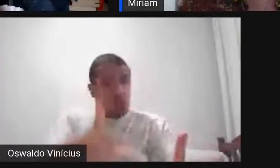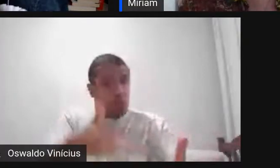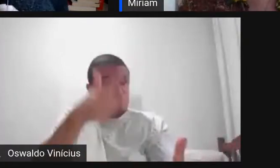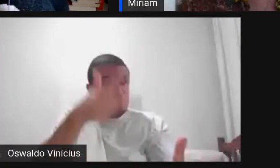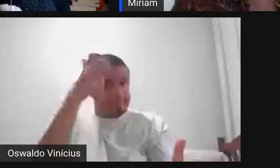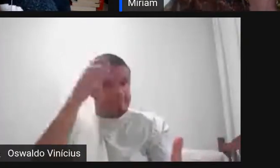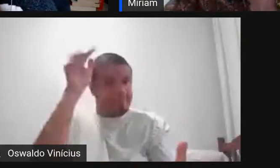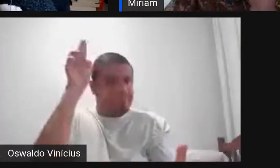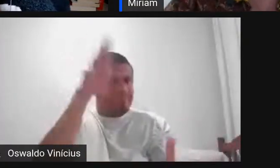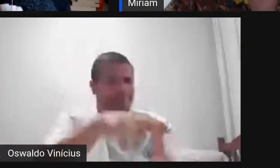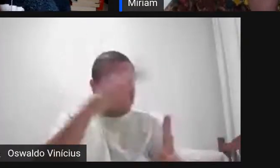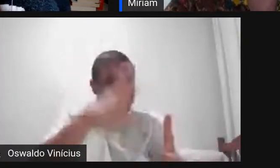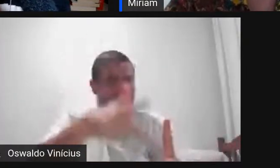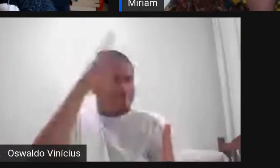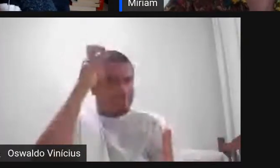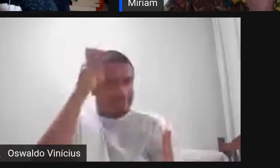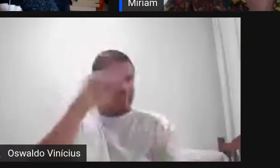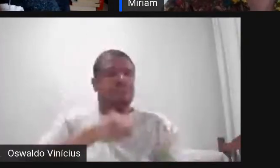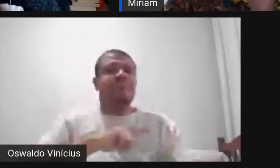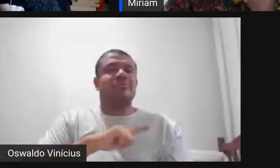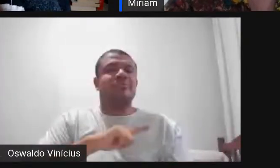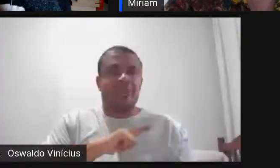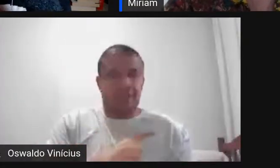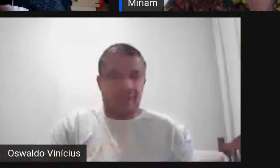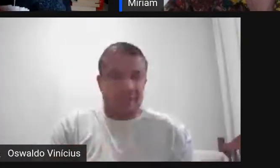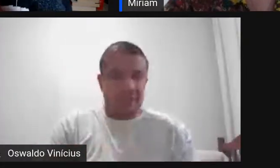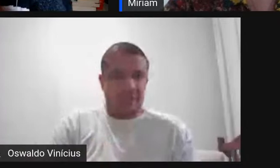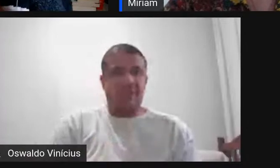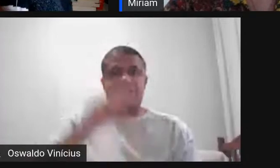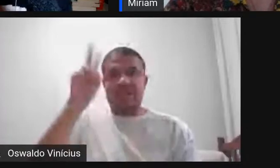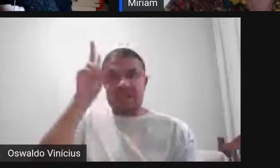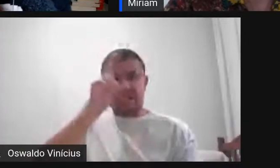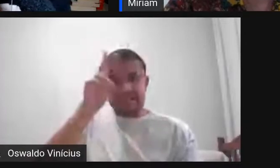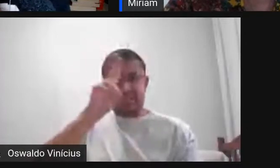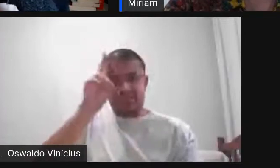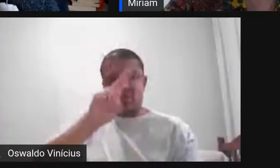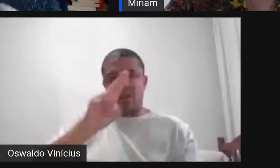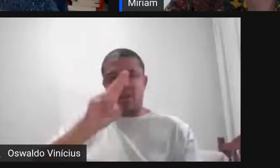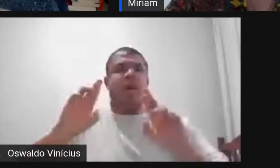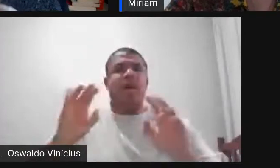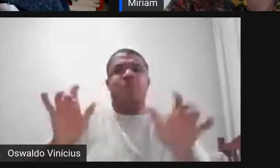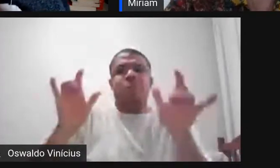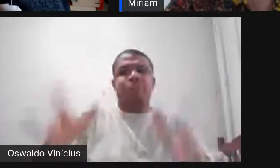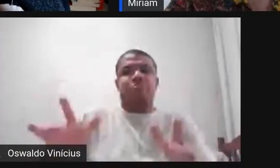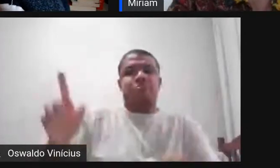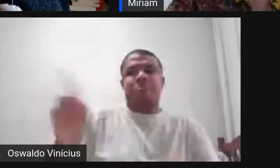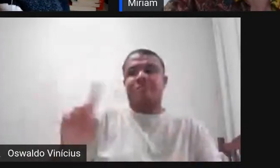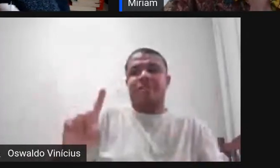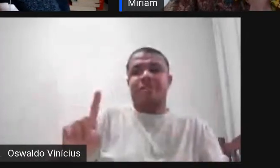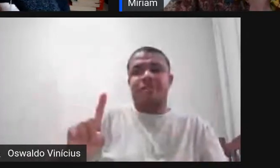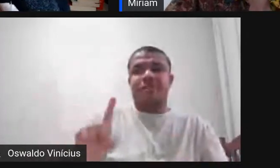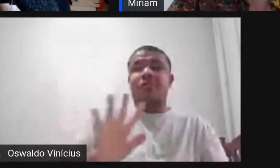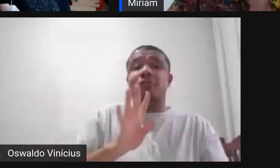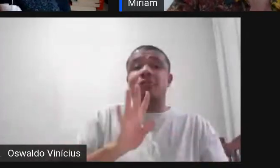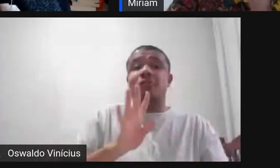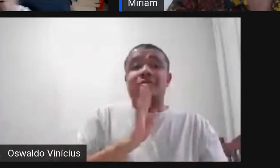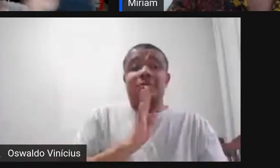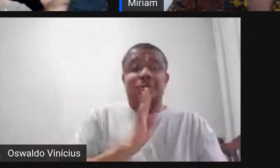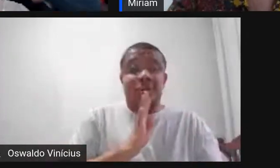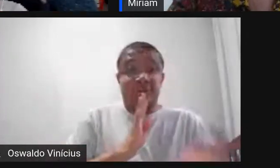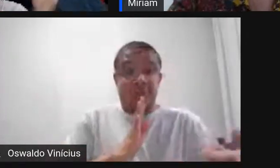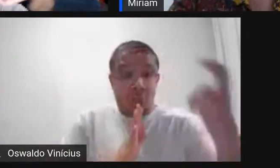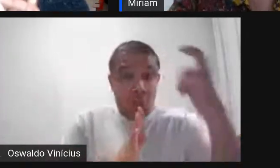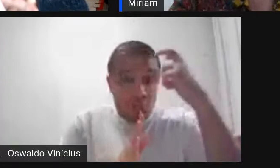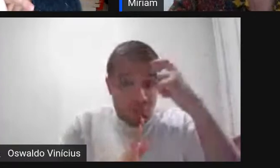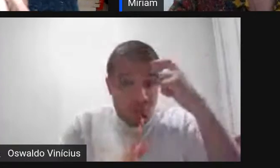descobri o mundo né e as histórias elas não são descartáveis não o conhecimento e a cultura eles não são descartáveis